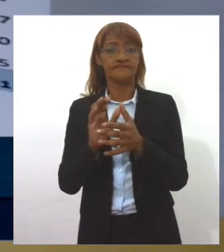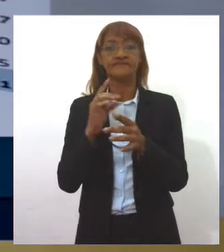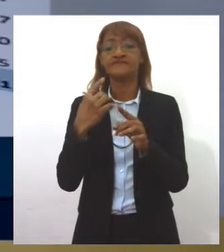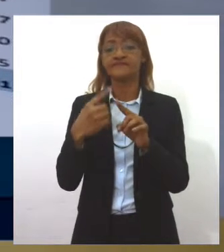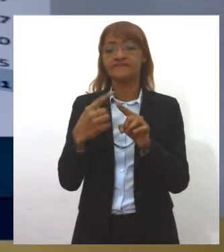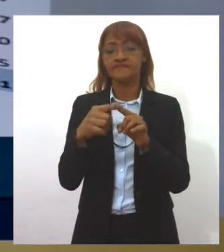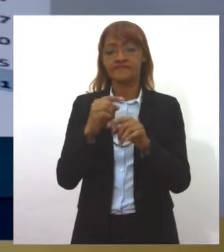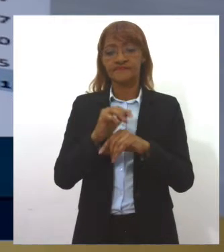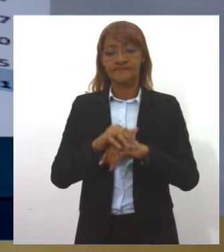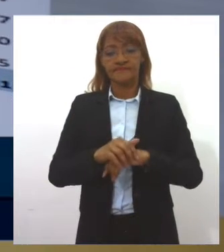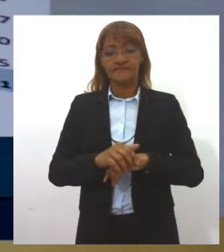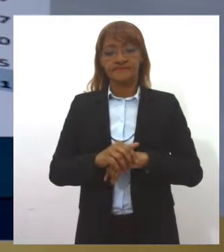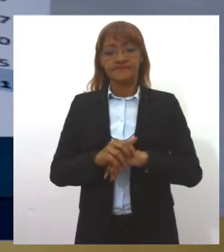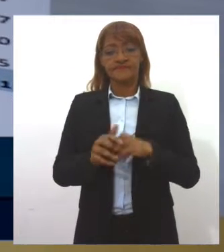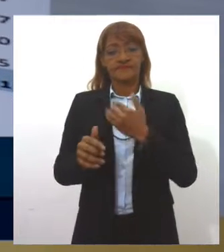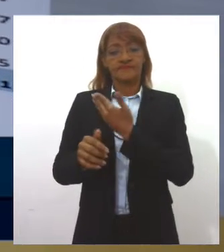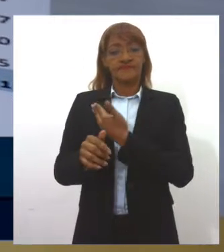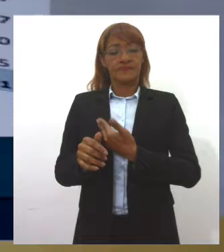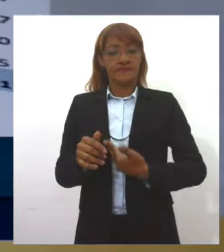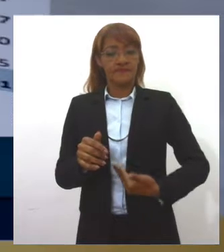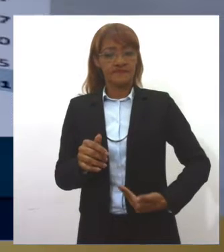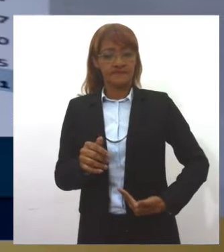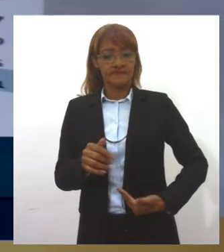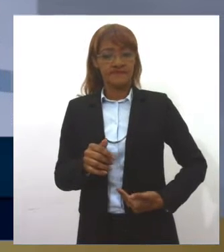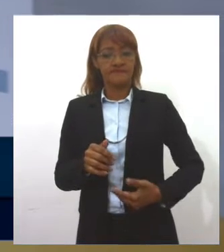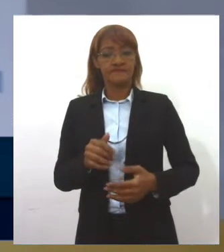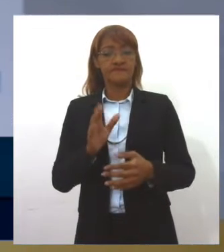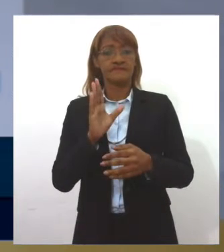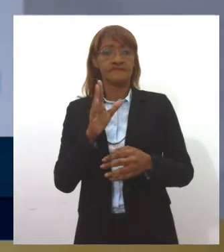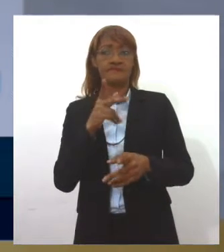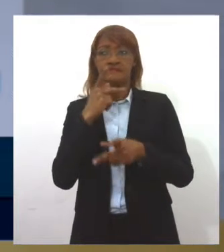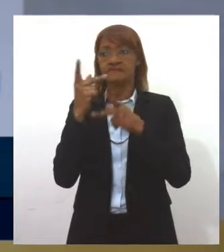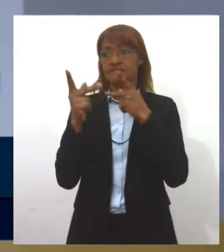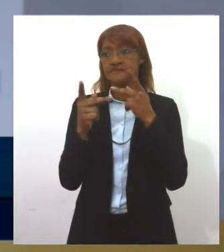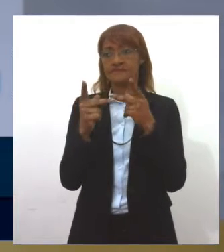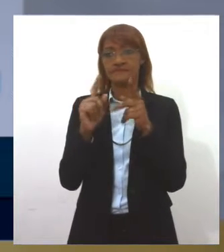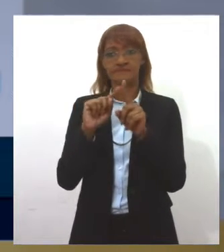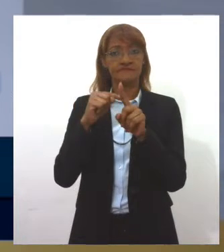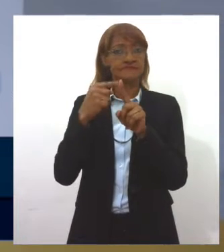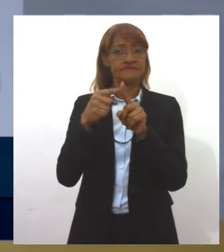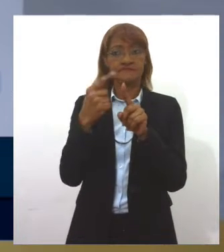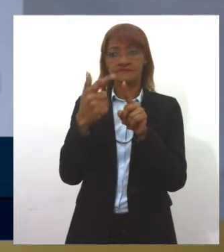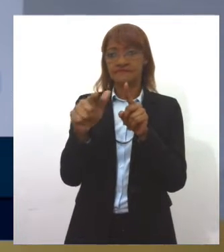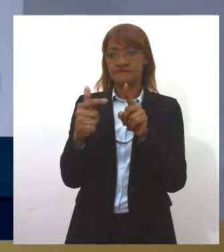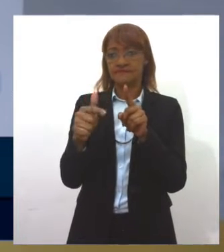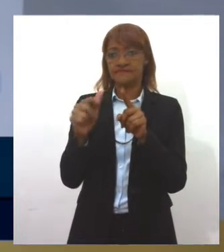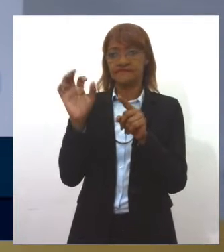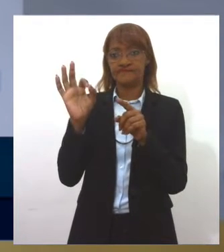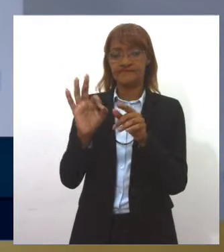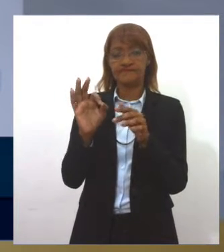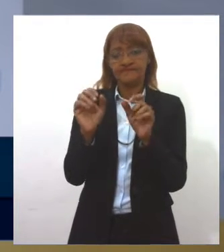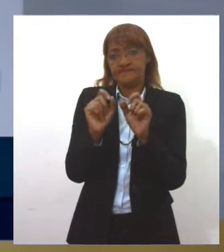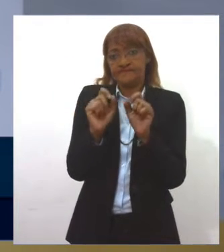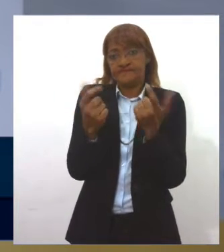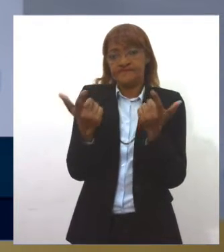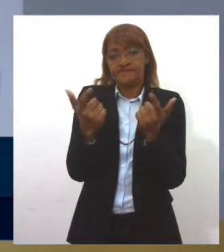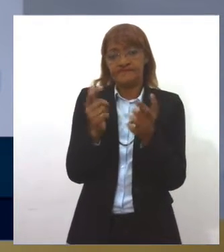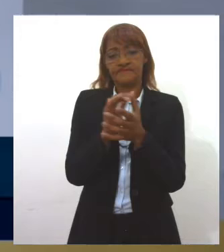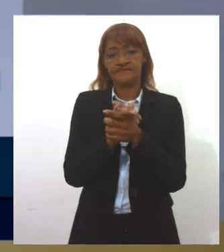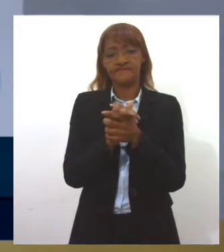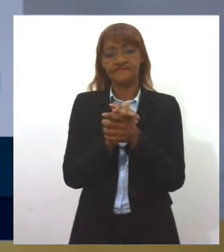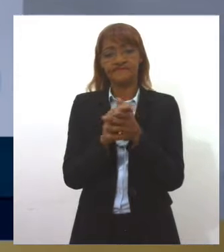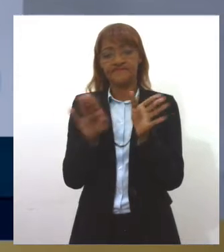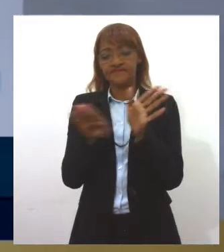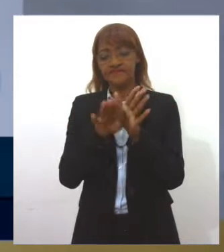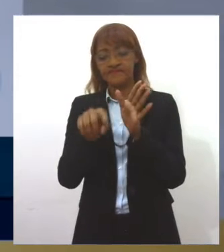Porque o governo tem uma retórica de dizer que não aumenta a alíquota. Lógico que para aumentar a alíquota tem que passar